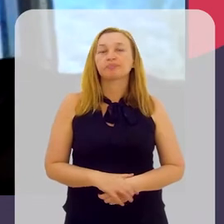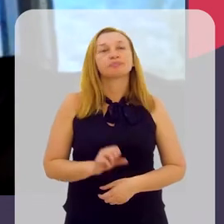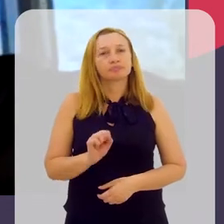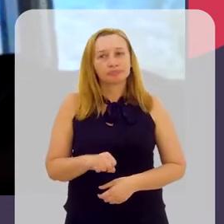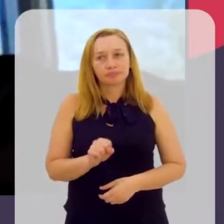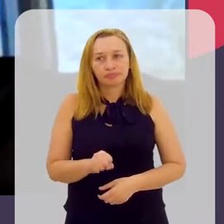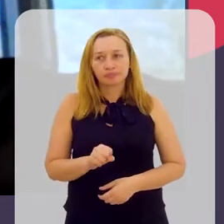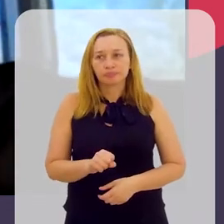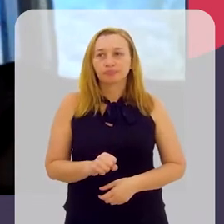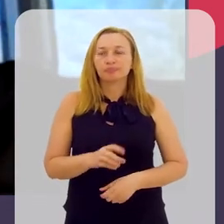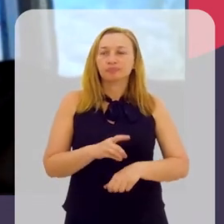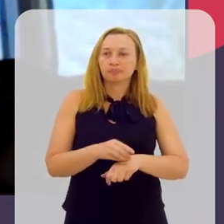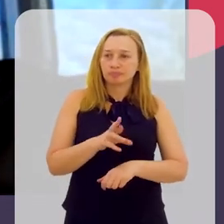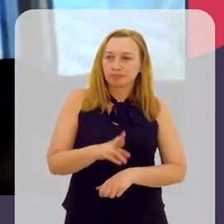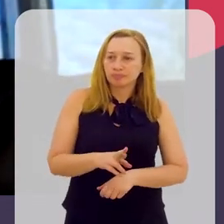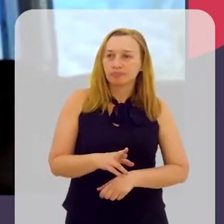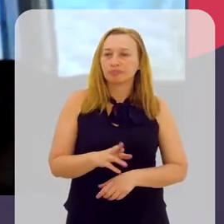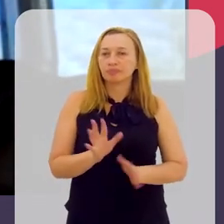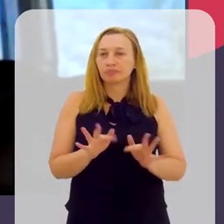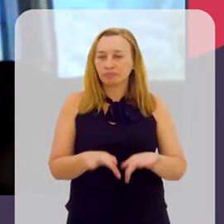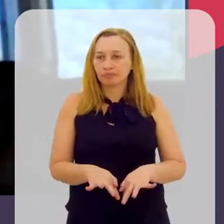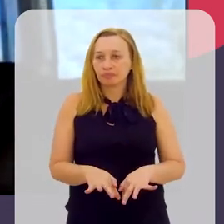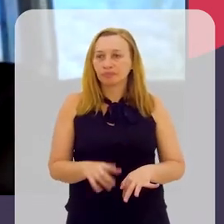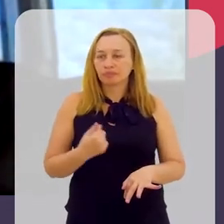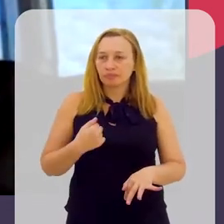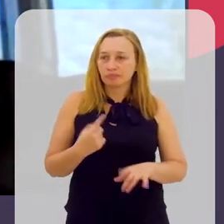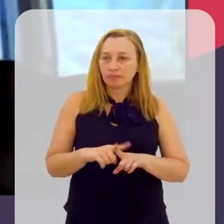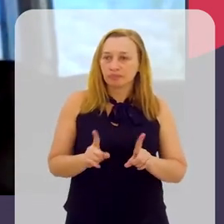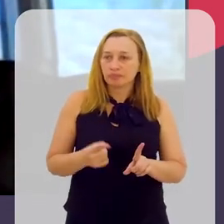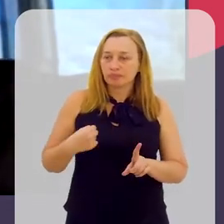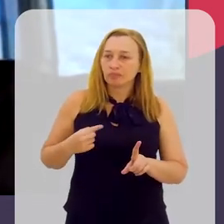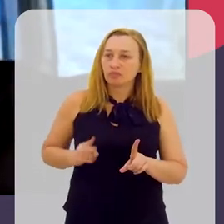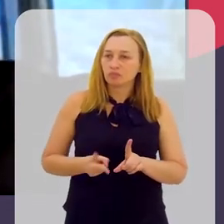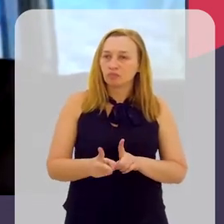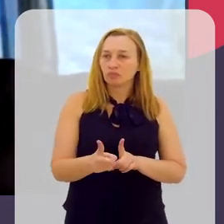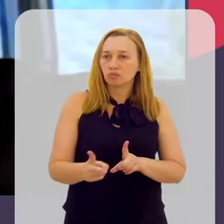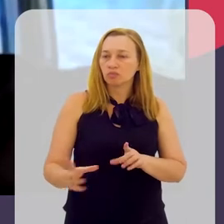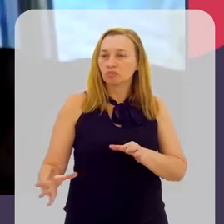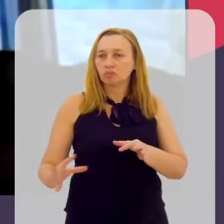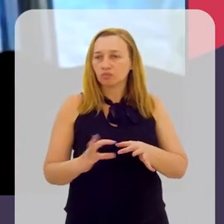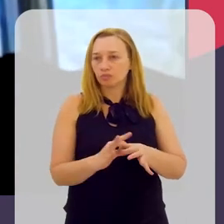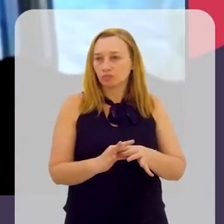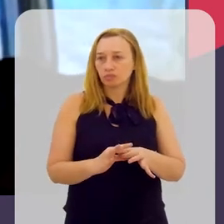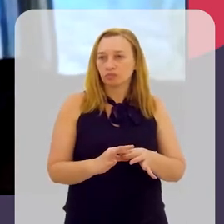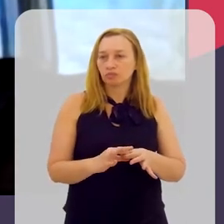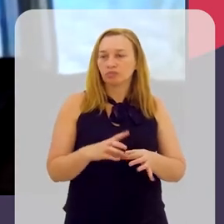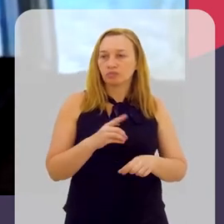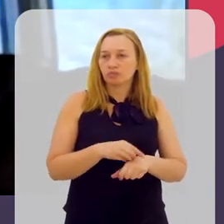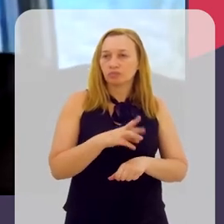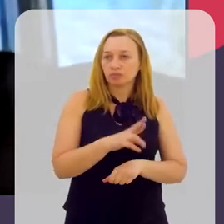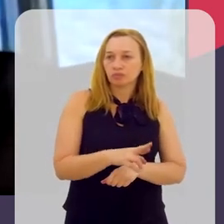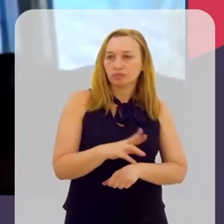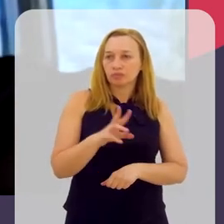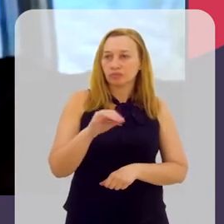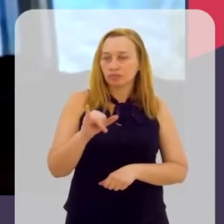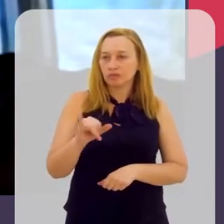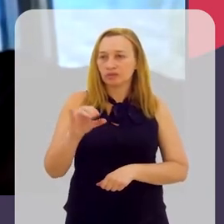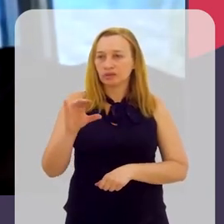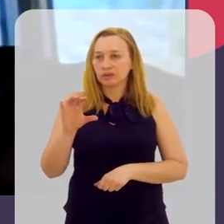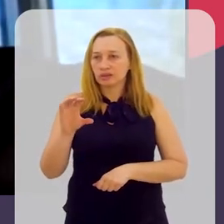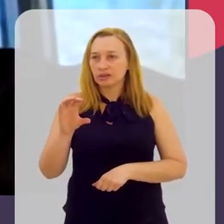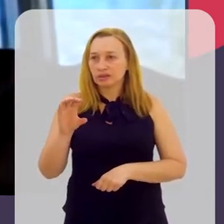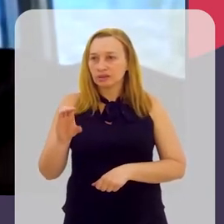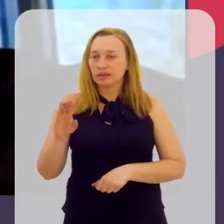sim, eu terminei o doutorado, mas eu continuo com vínculo com... Eu fiz doutorado no ICB,